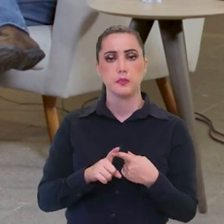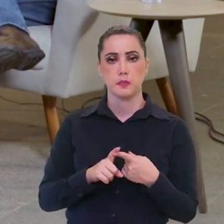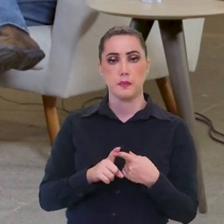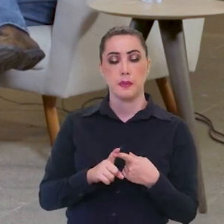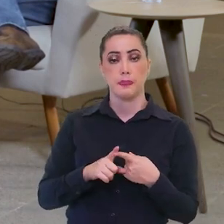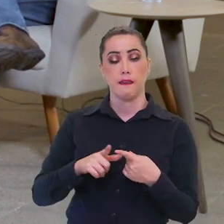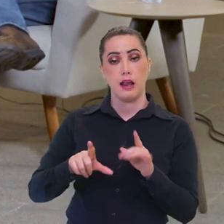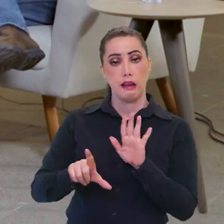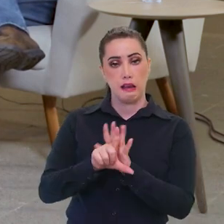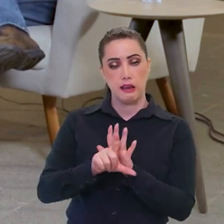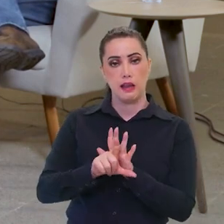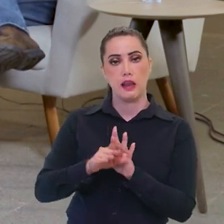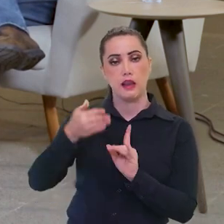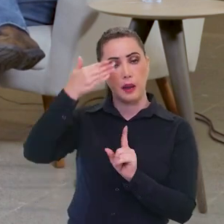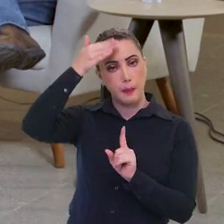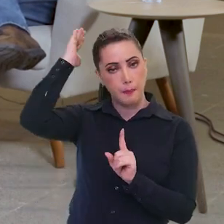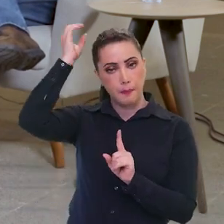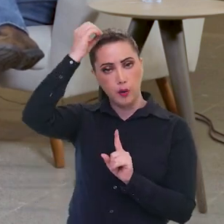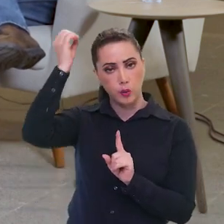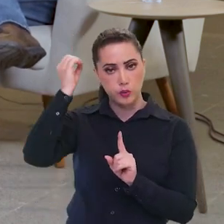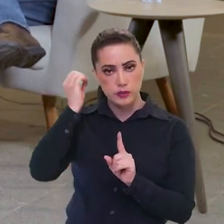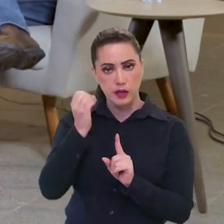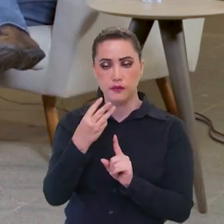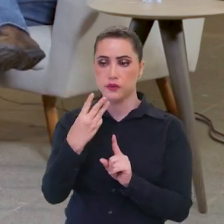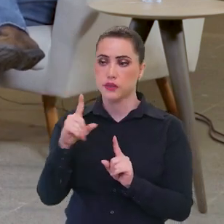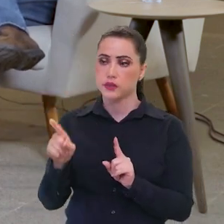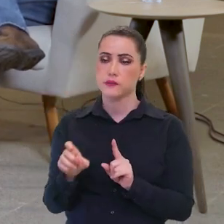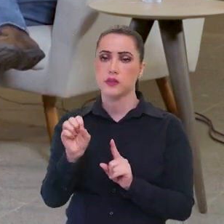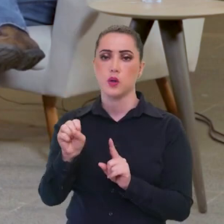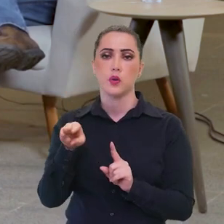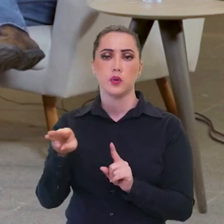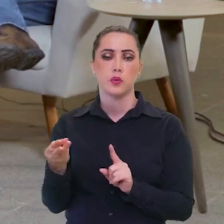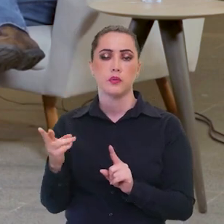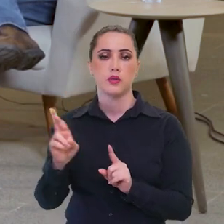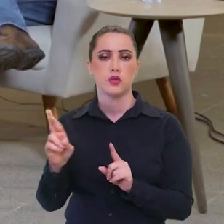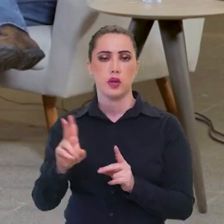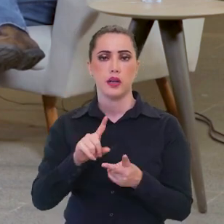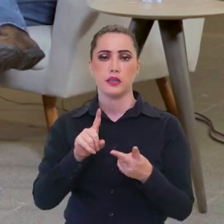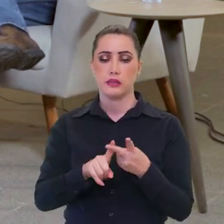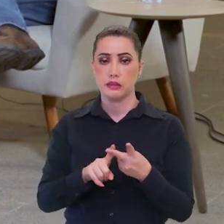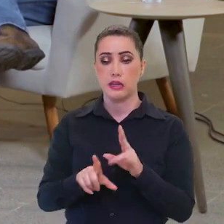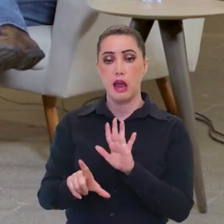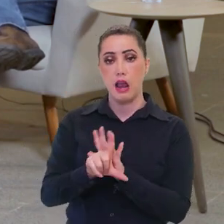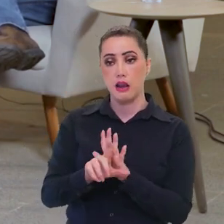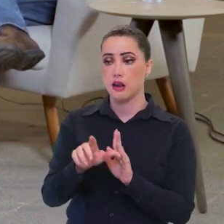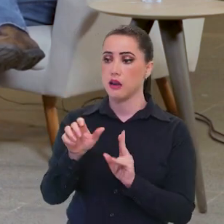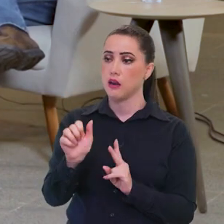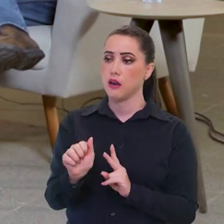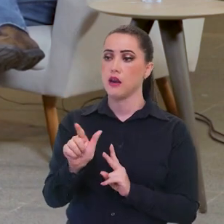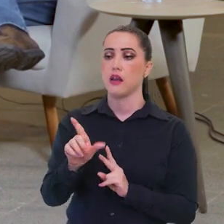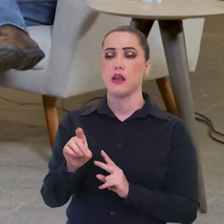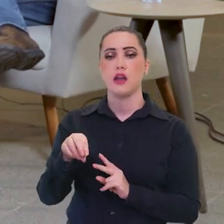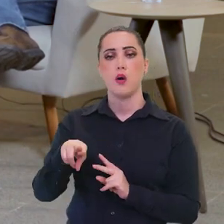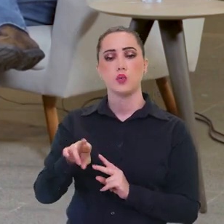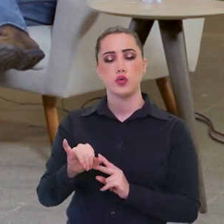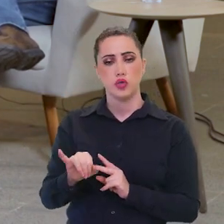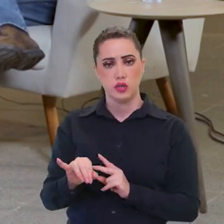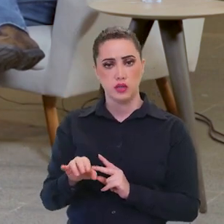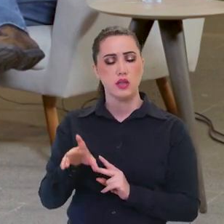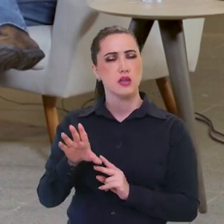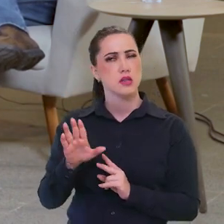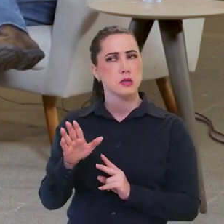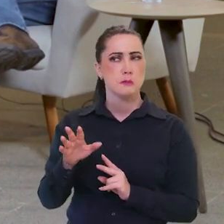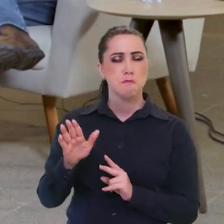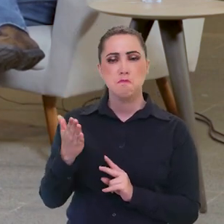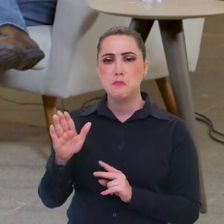Paulo Gustavo, que é 3,8 bilhões. E a Aldir Blanc, que... Vai estar uns 6, 6 bilhões,